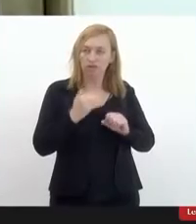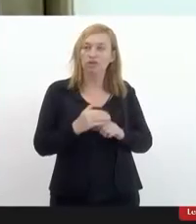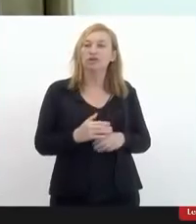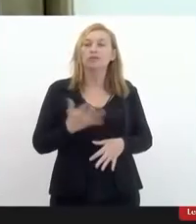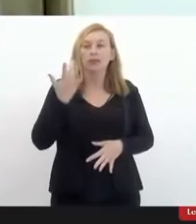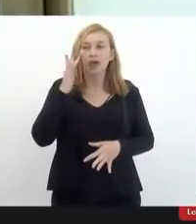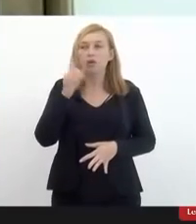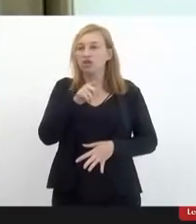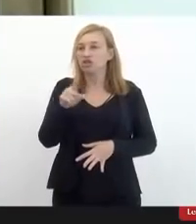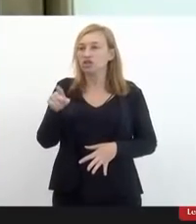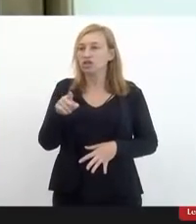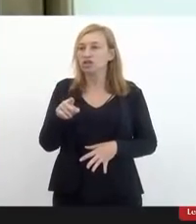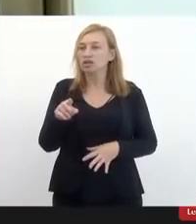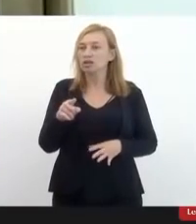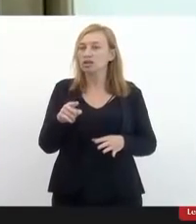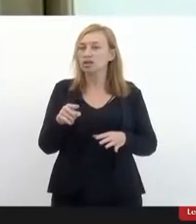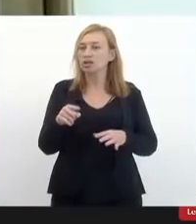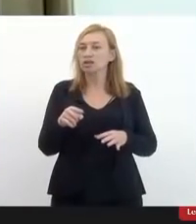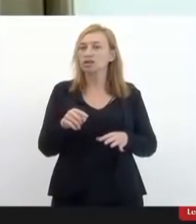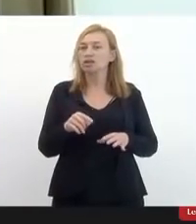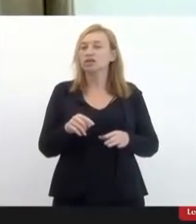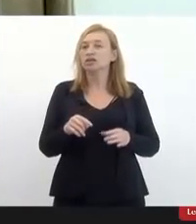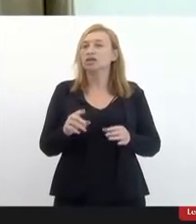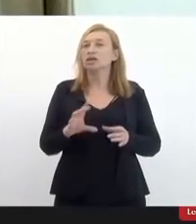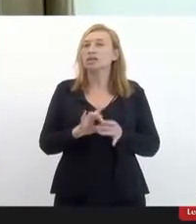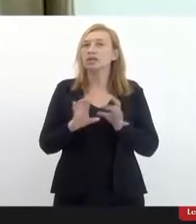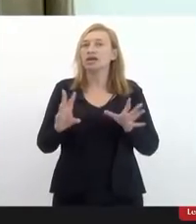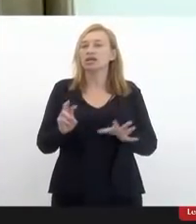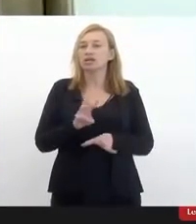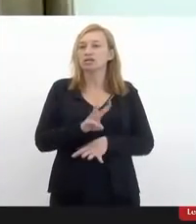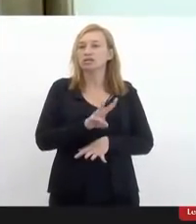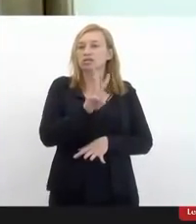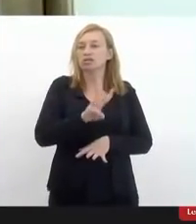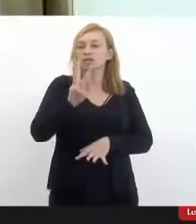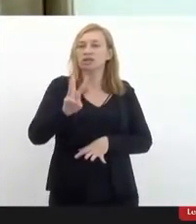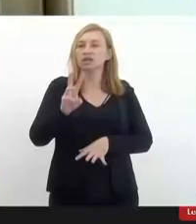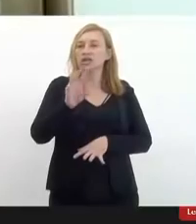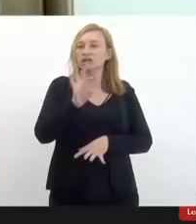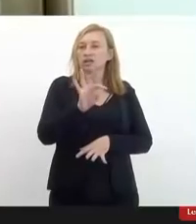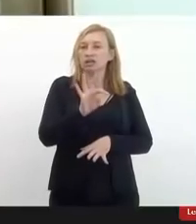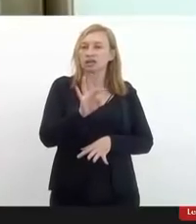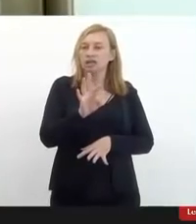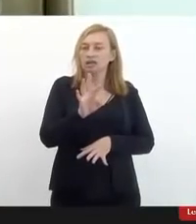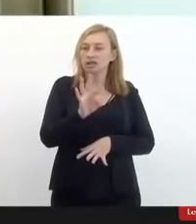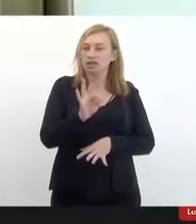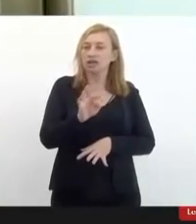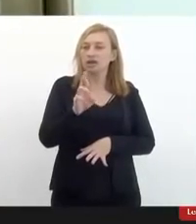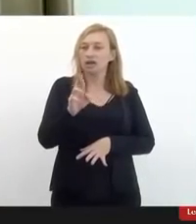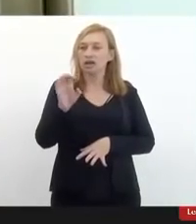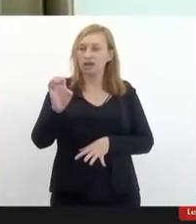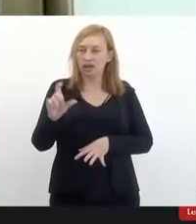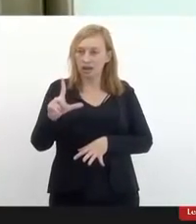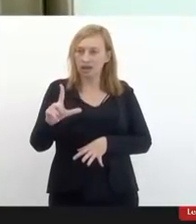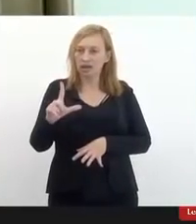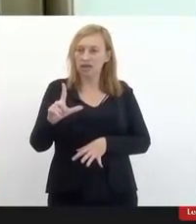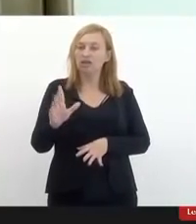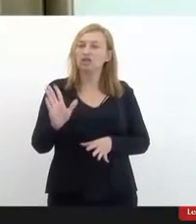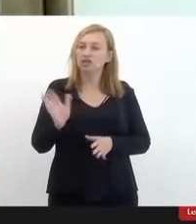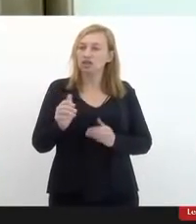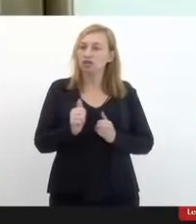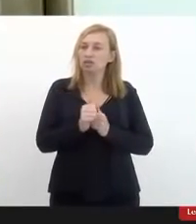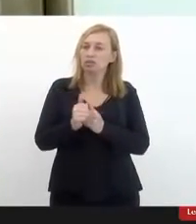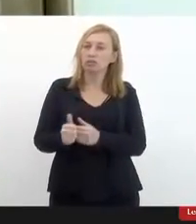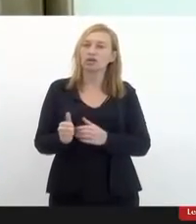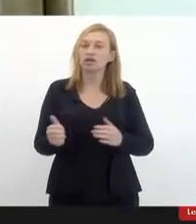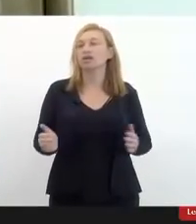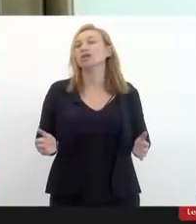esse acesso ao site do CRM, o neurologista que já acompanha uma criança autista, a